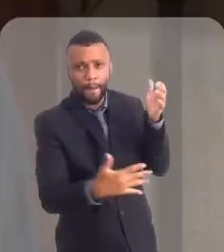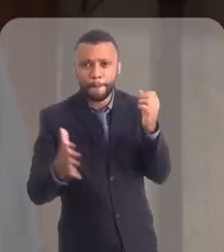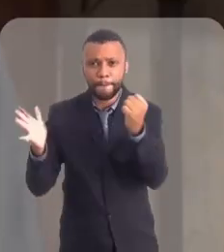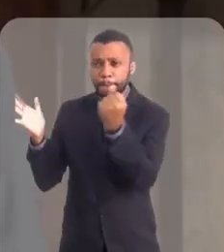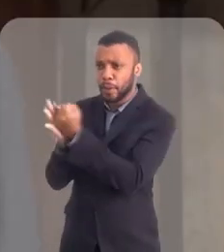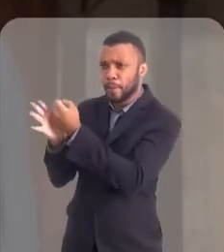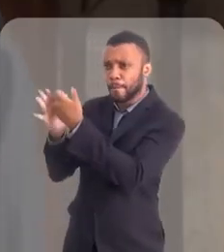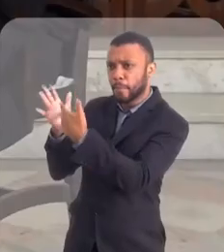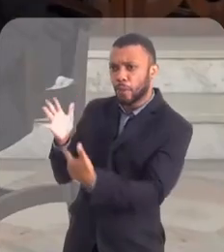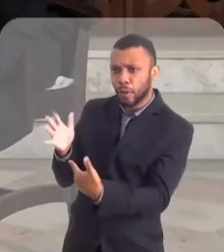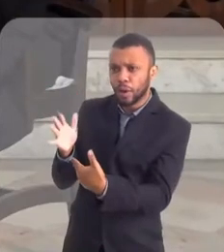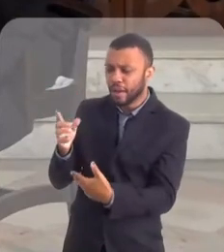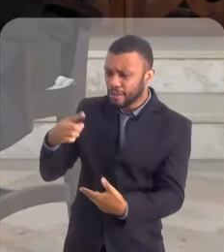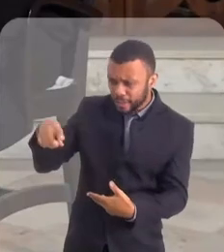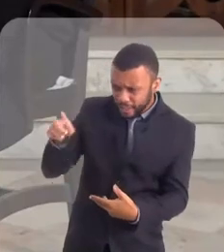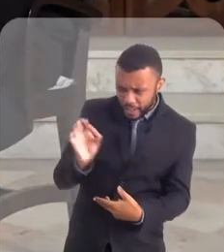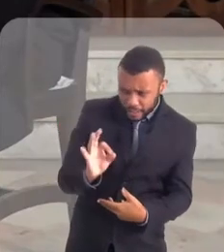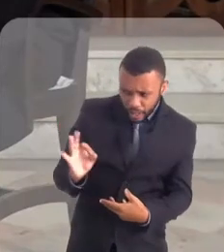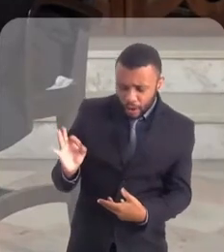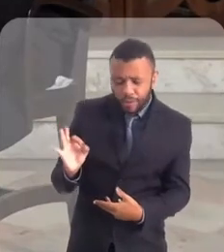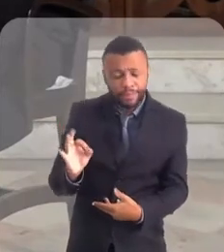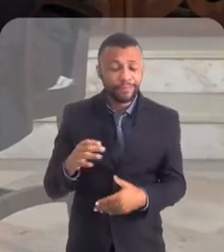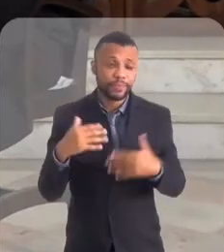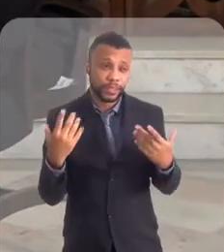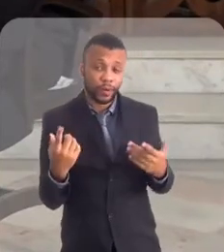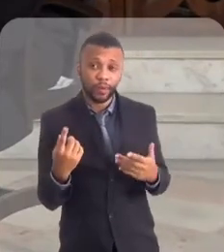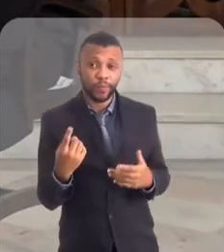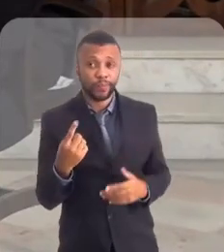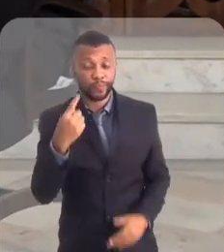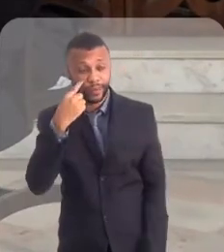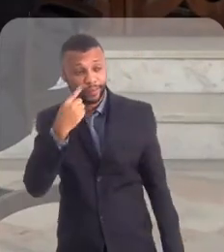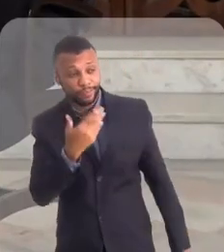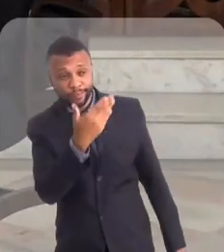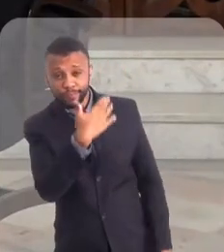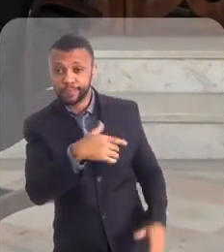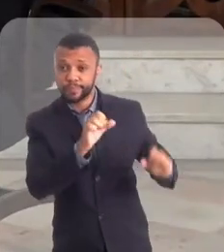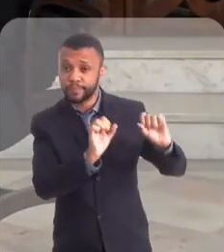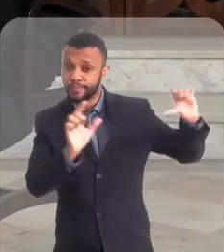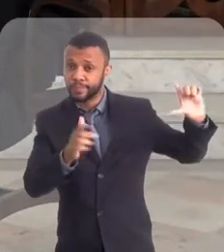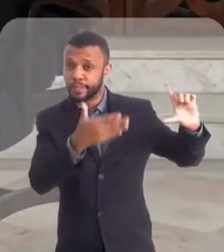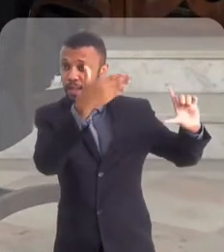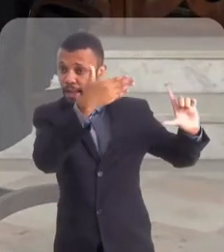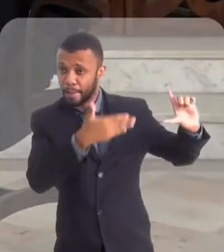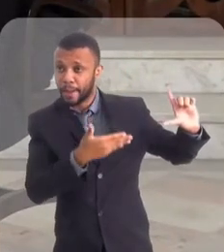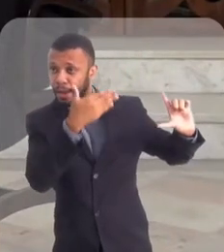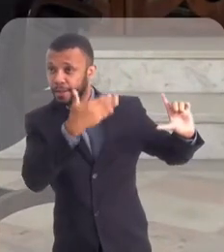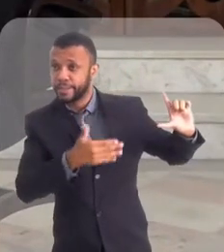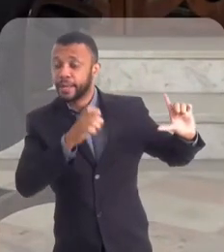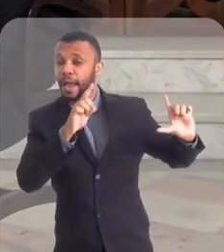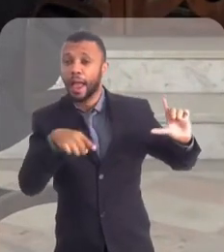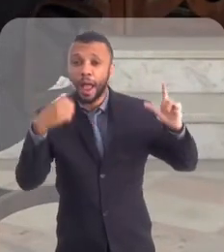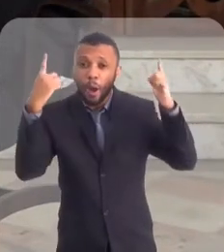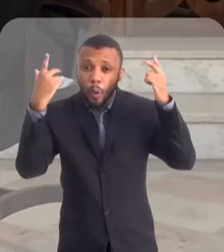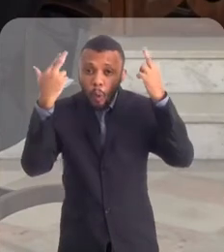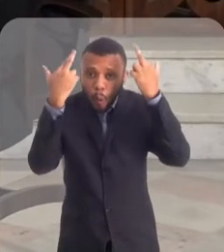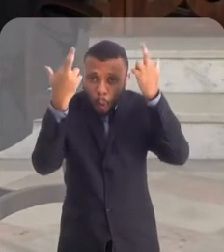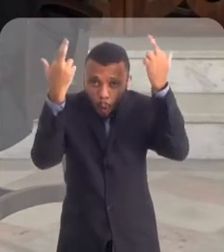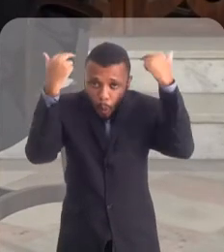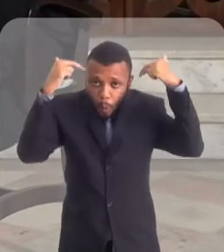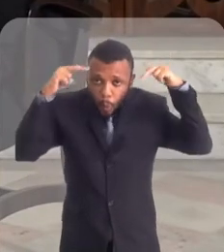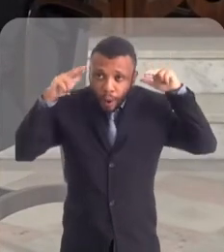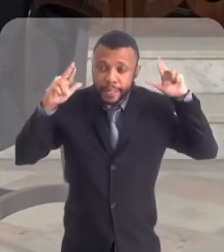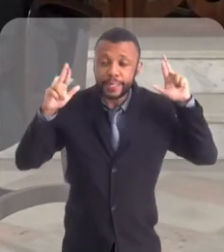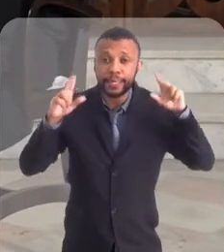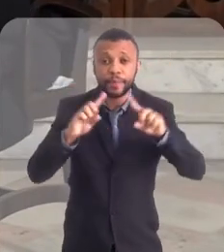não. Vocês têm o cordeiro. Nós temos, ali atrás, é o cordeiro. Temos até um crucifixo sobre o altar, mas a